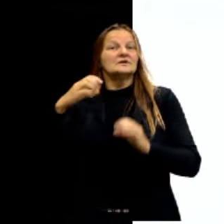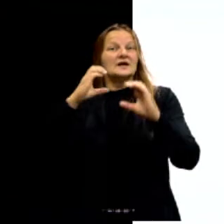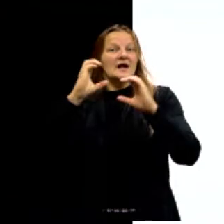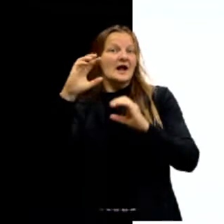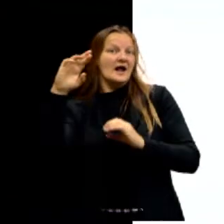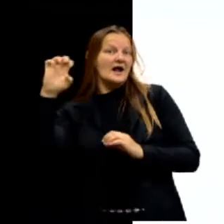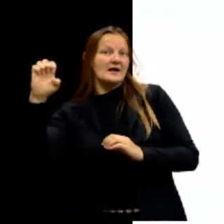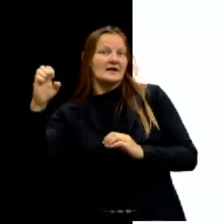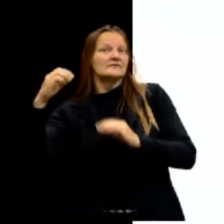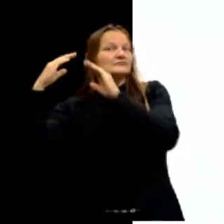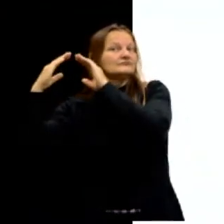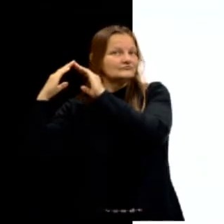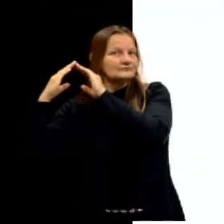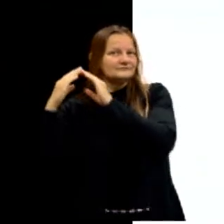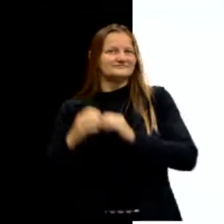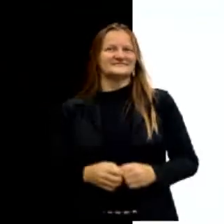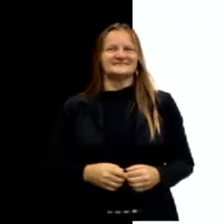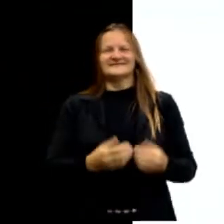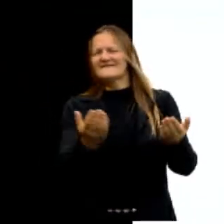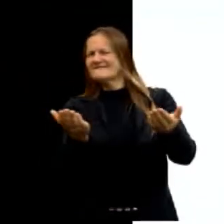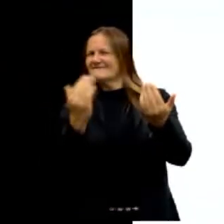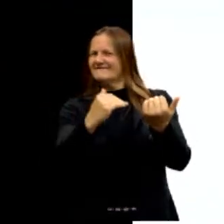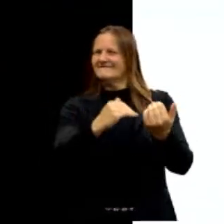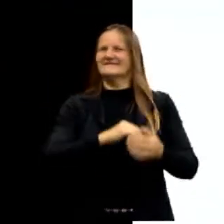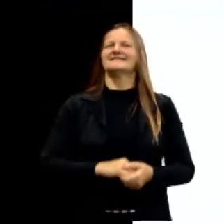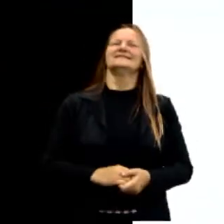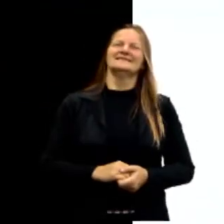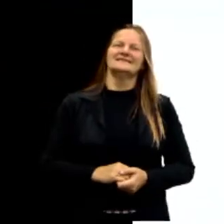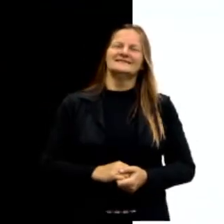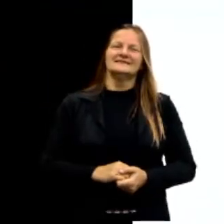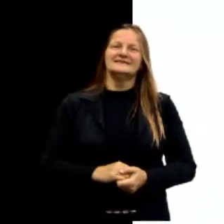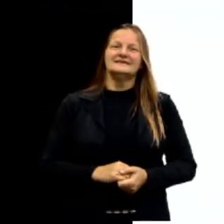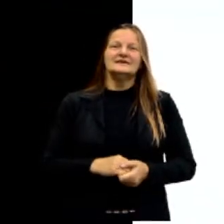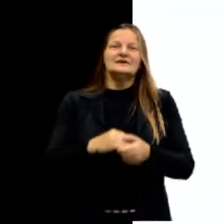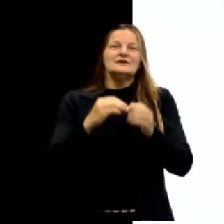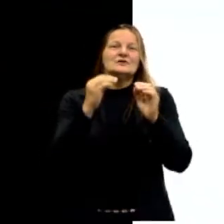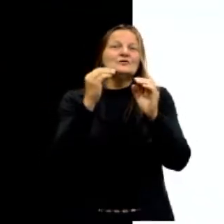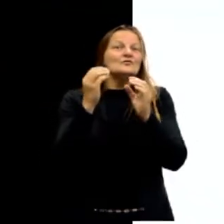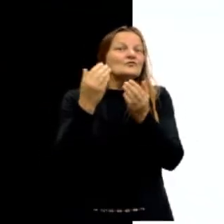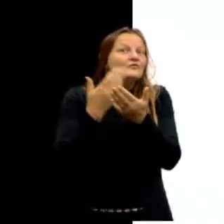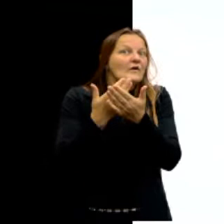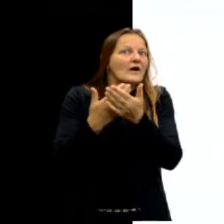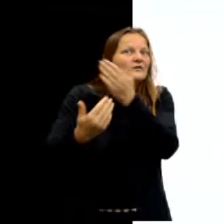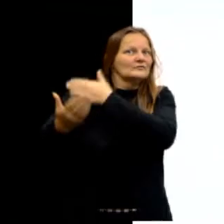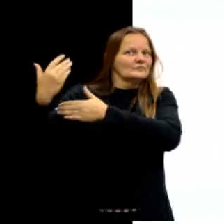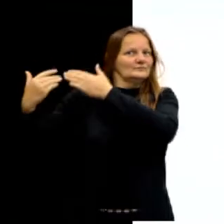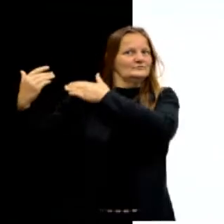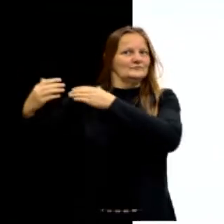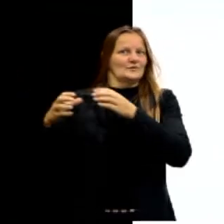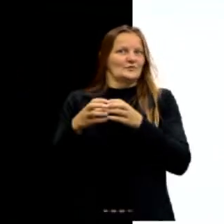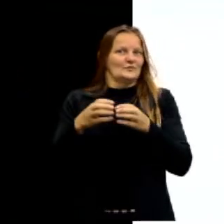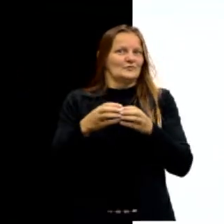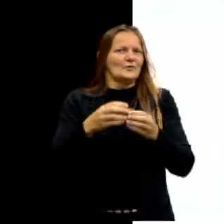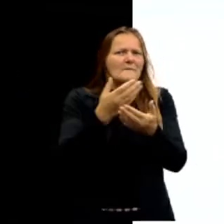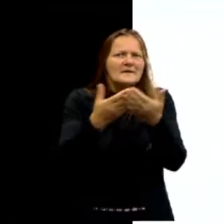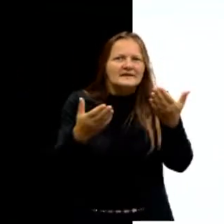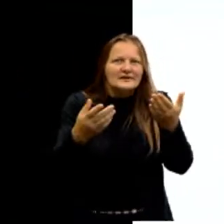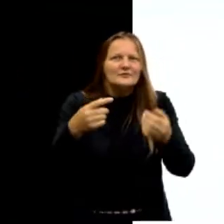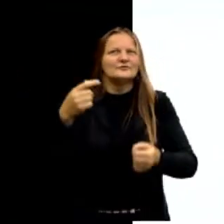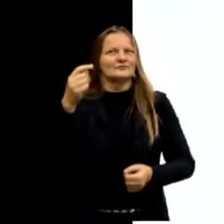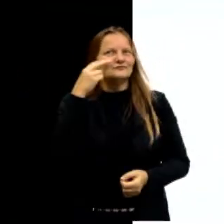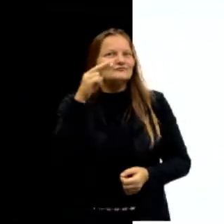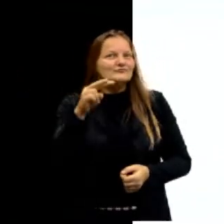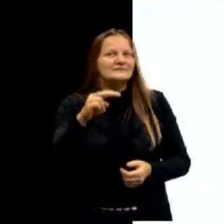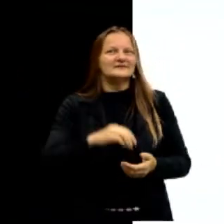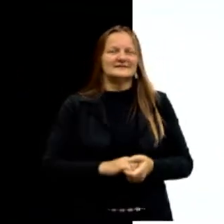Lopoldo. Let's go! Ah, mas no capítulo anterior, perderam? Vamos assistir então.